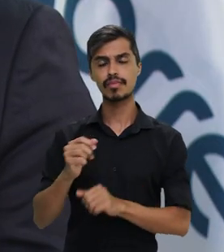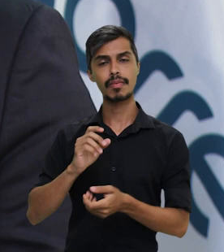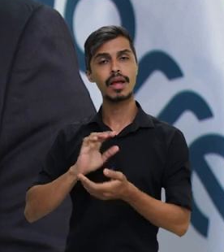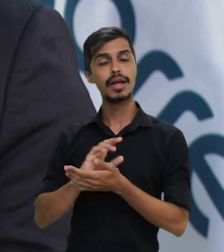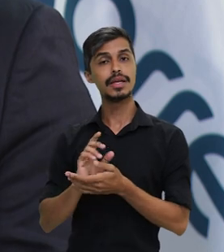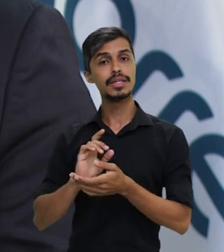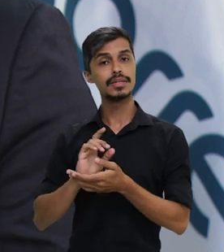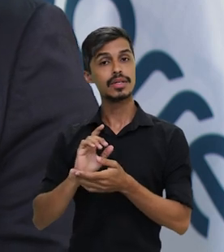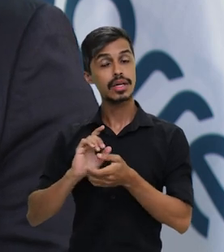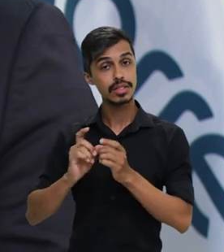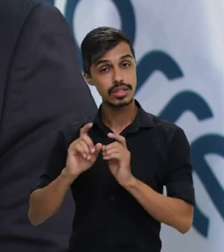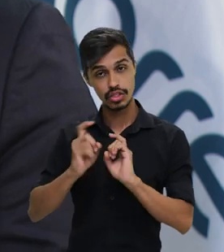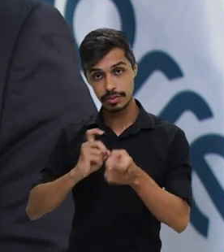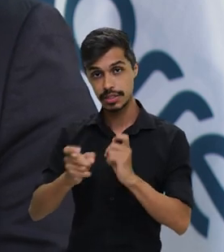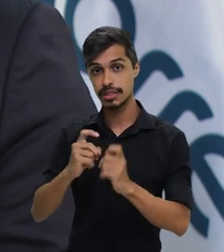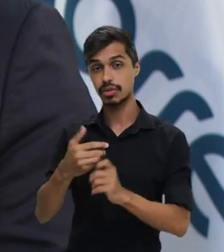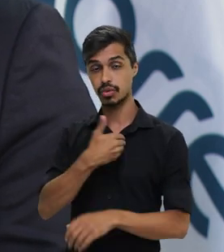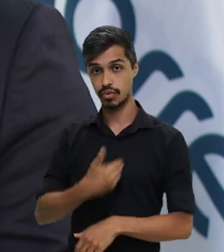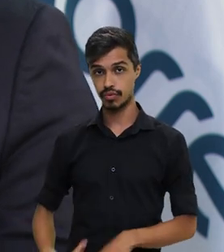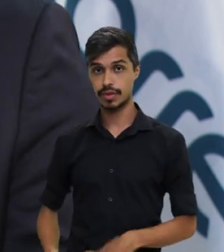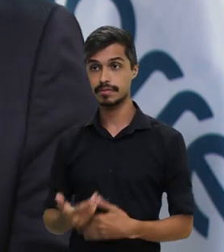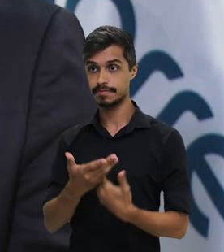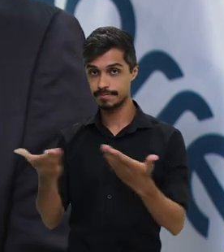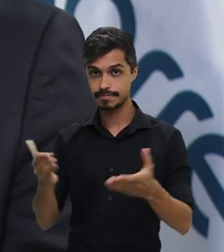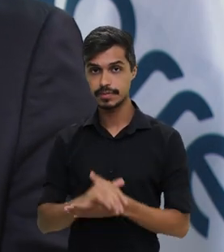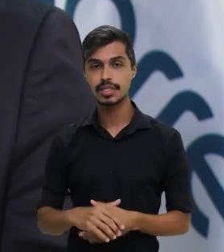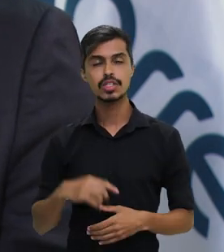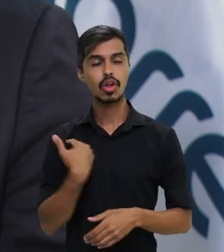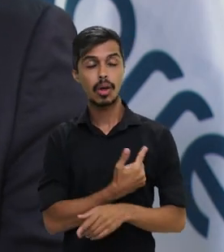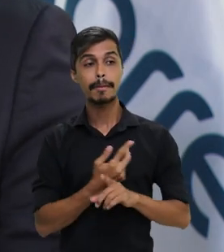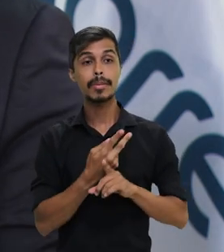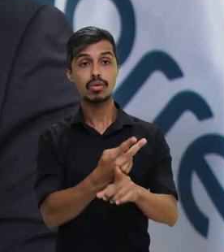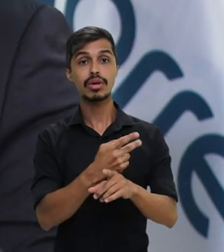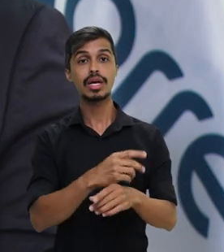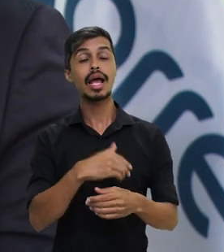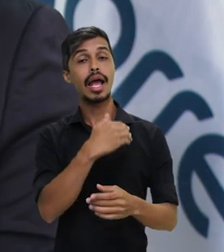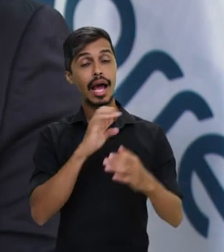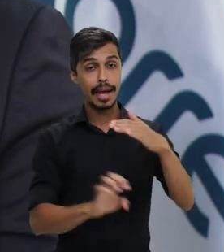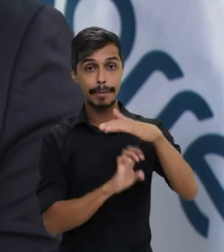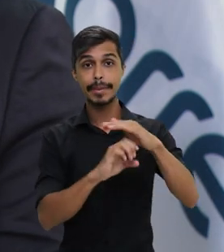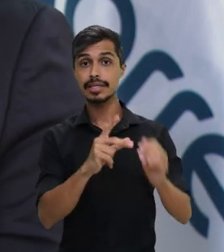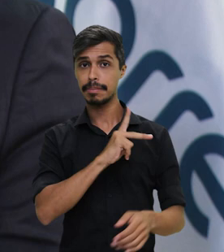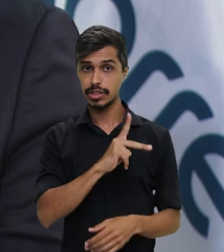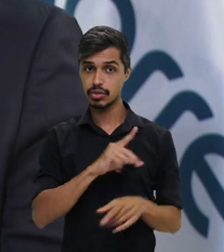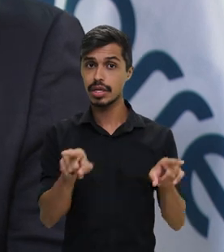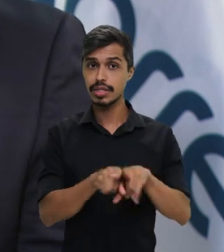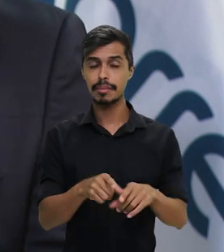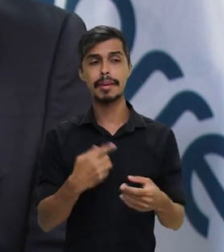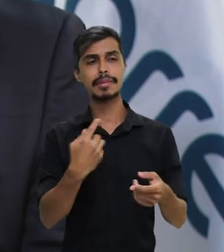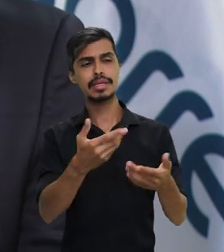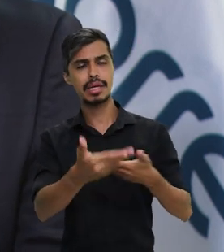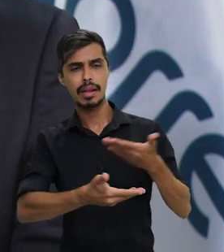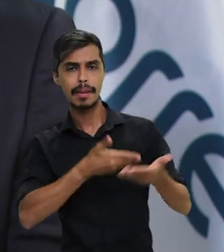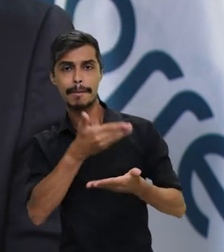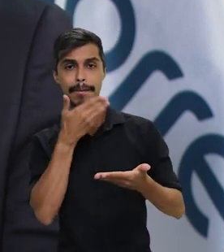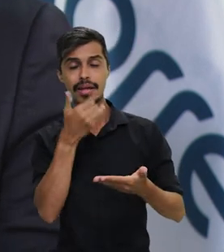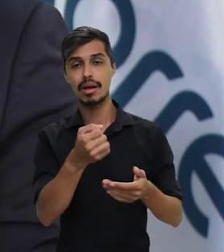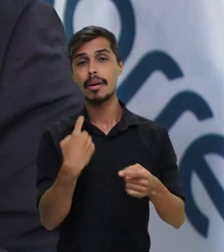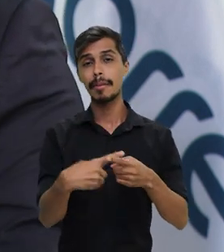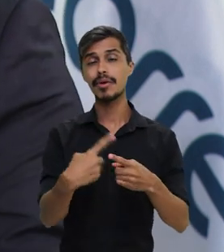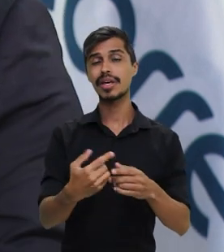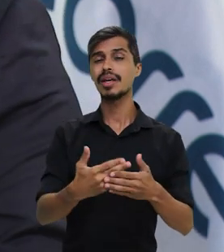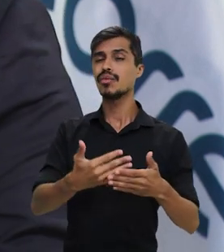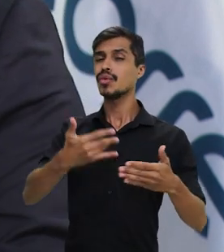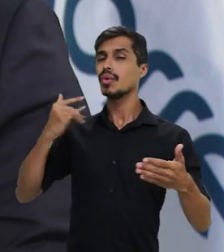administração pública. Também estamos procurando muito as empresas privadas para refazer a relação. Ao longo do tempo, a relação